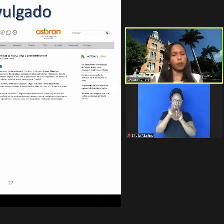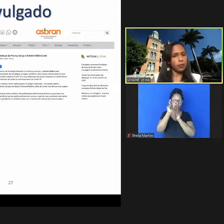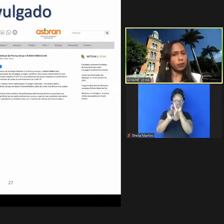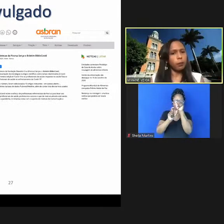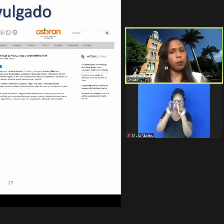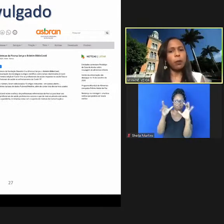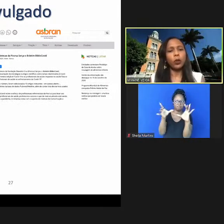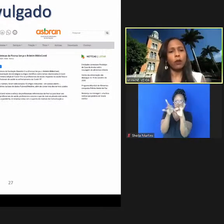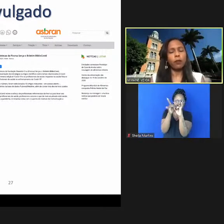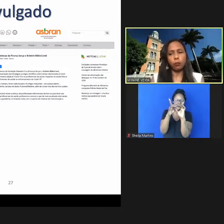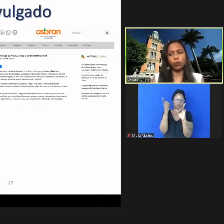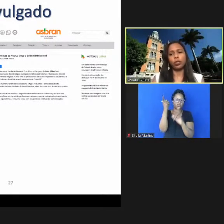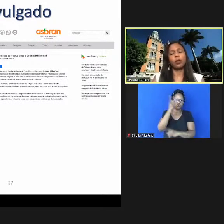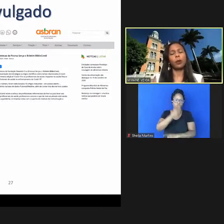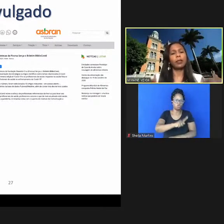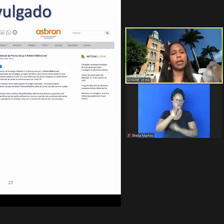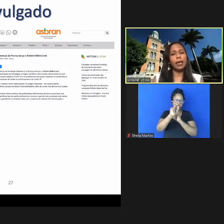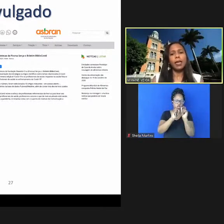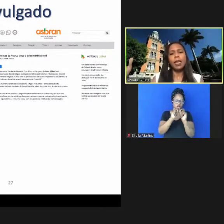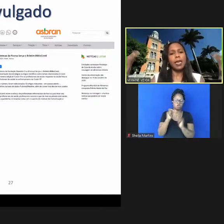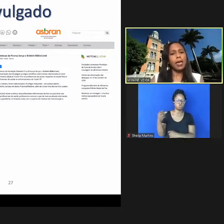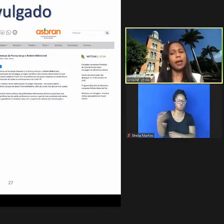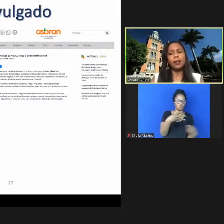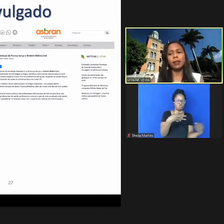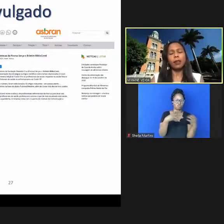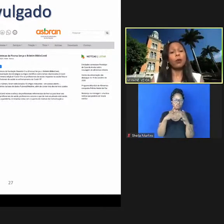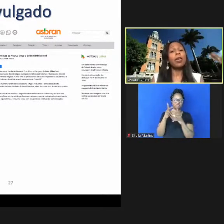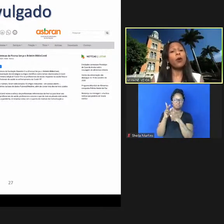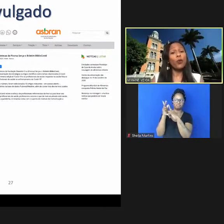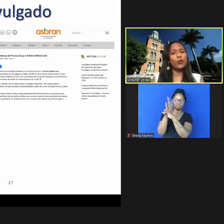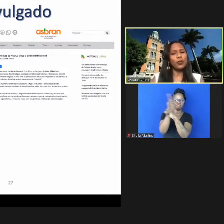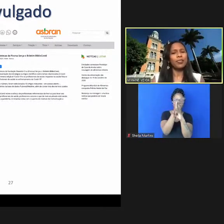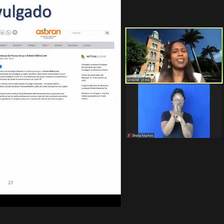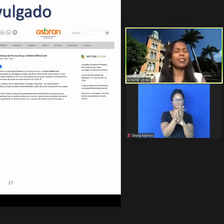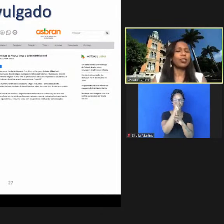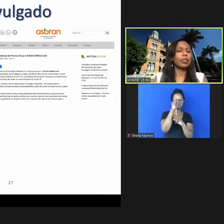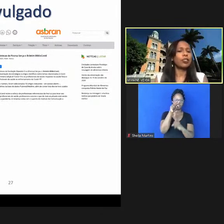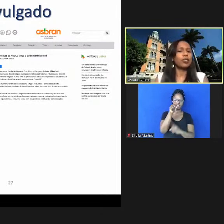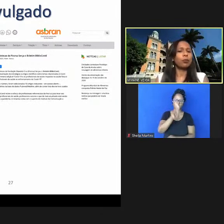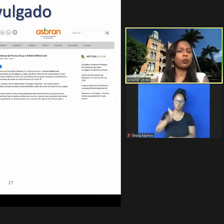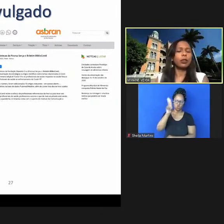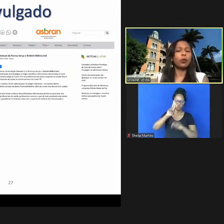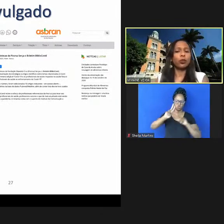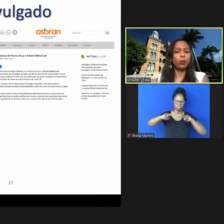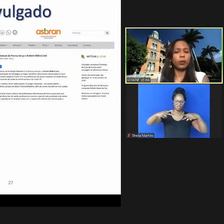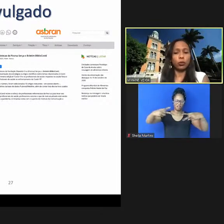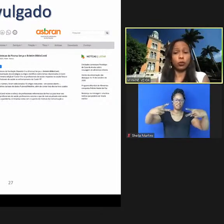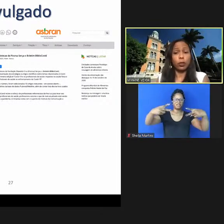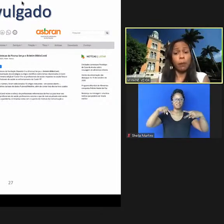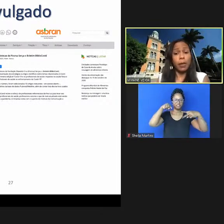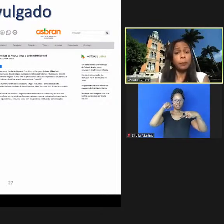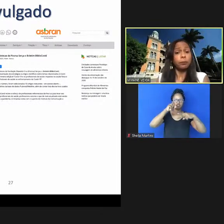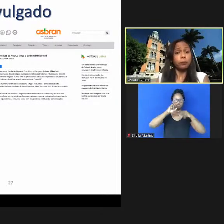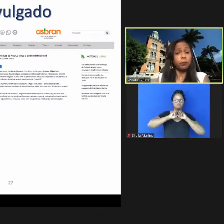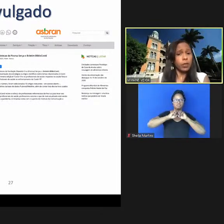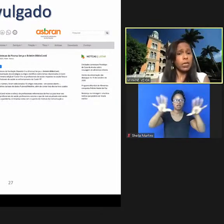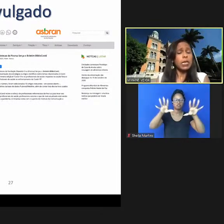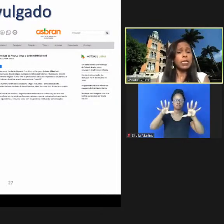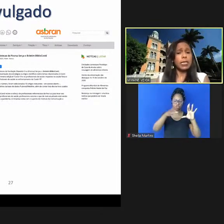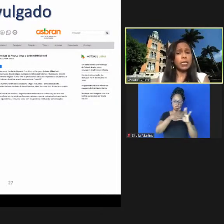para fazer também uma nova busca então a ideia é o reuso dessa estratégia de busca em outros contextos também